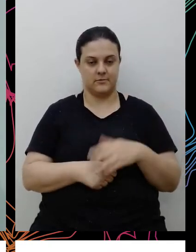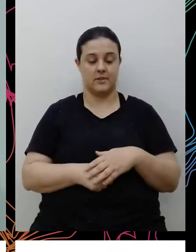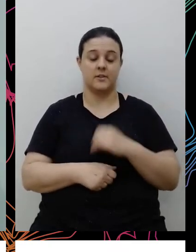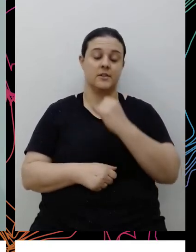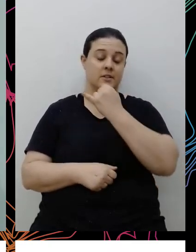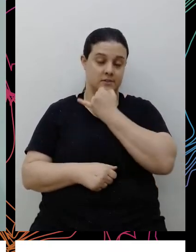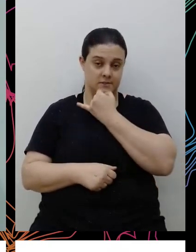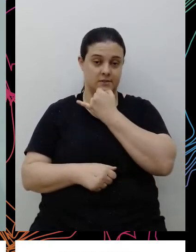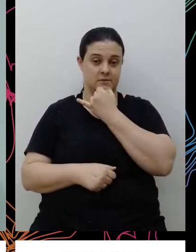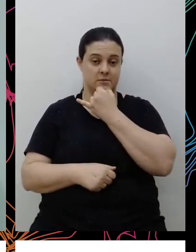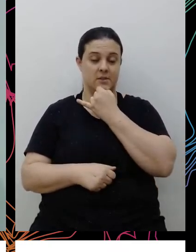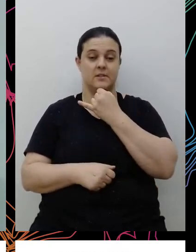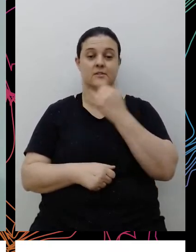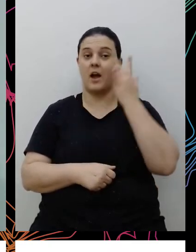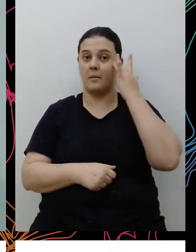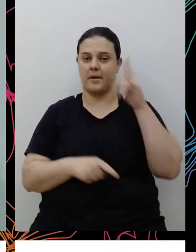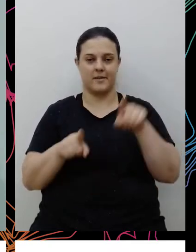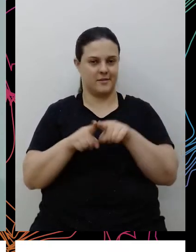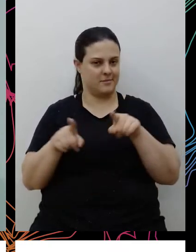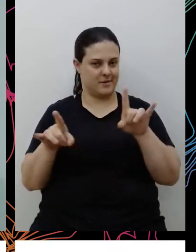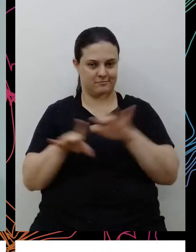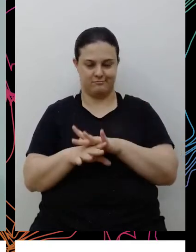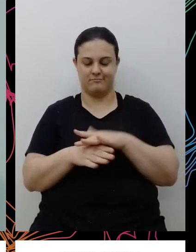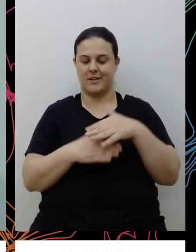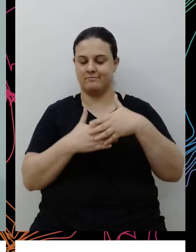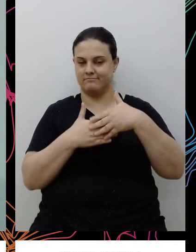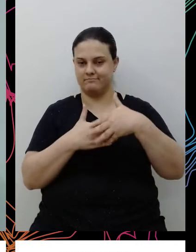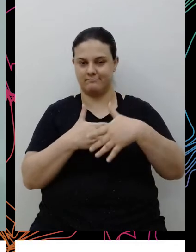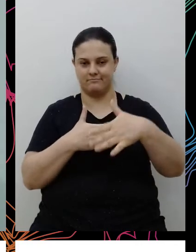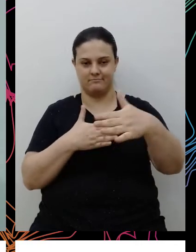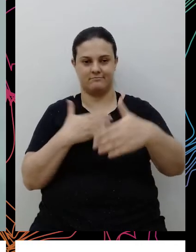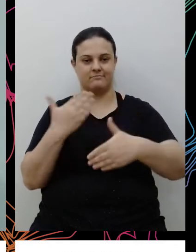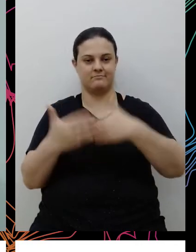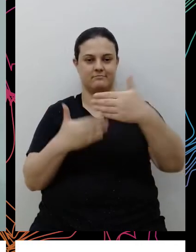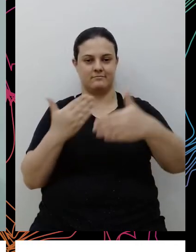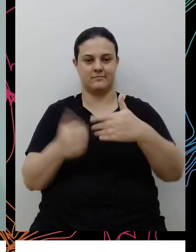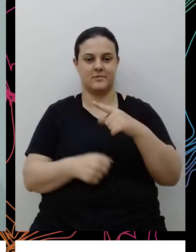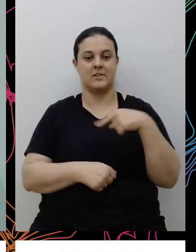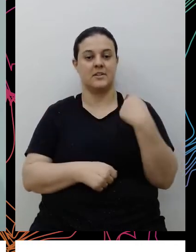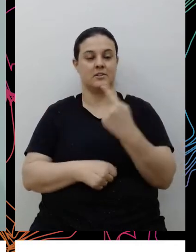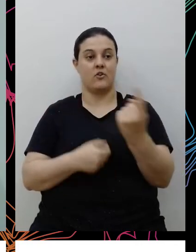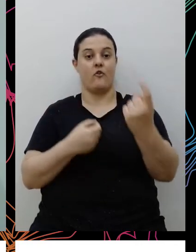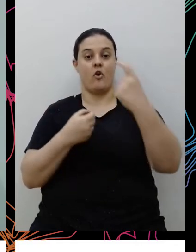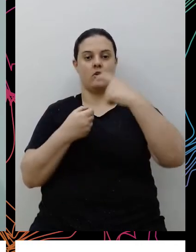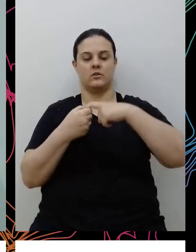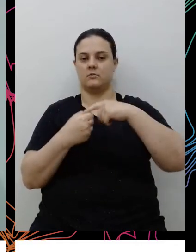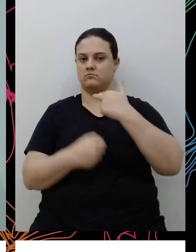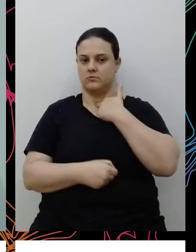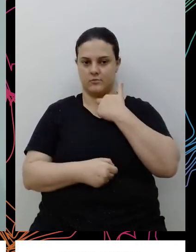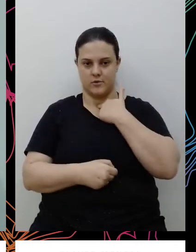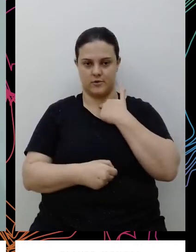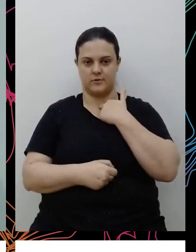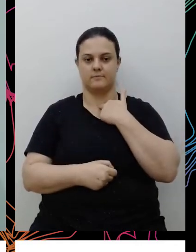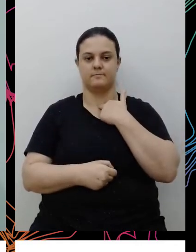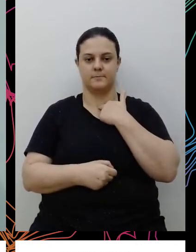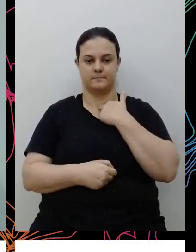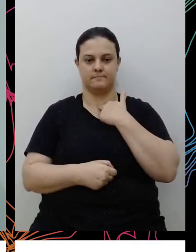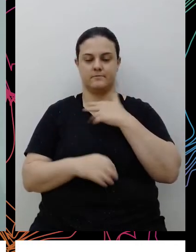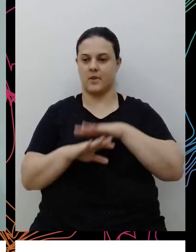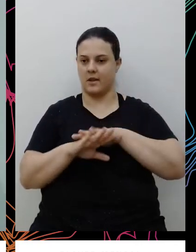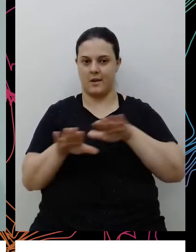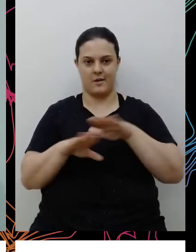infelizmente, né, ele não acaba amanhã, é uma jornada contínua, mas a gente não pode voltar atrás, né, não pode mais voltar